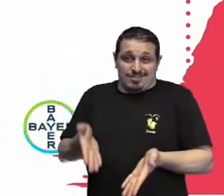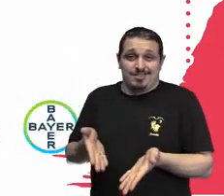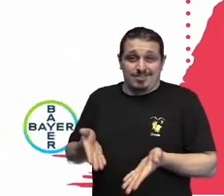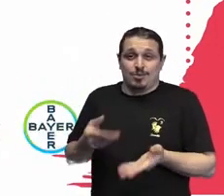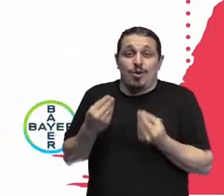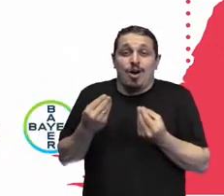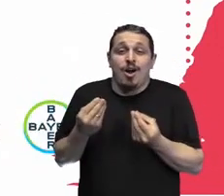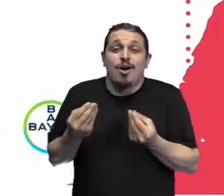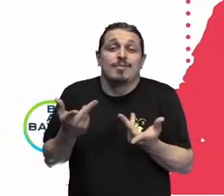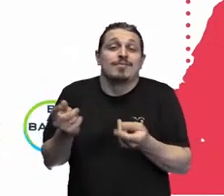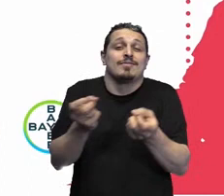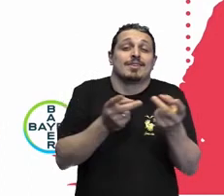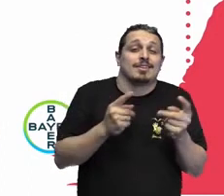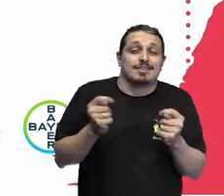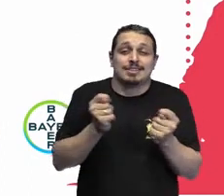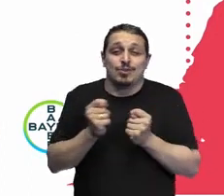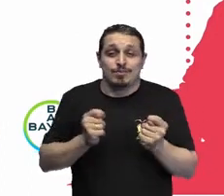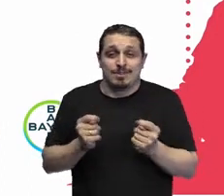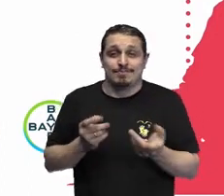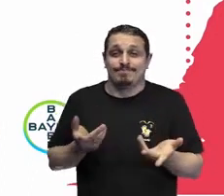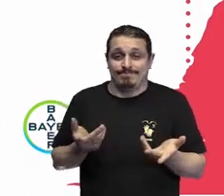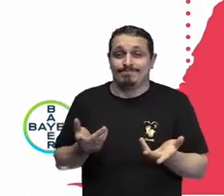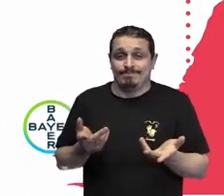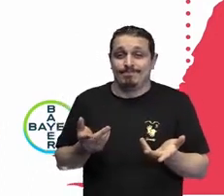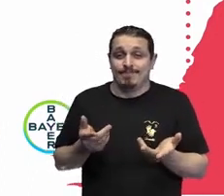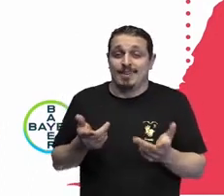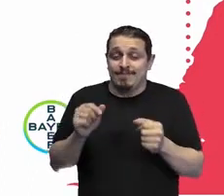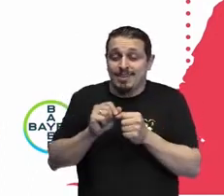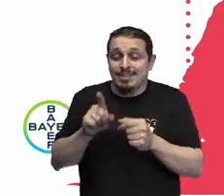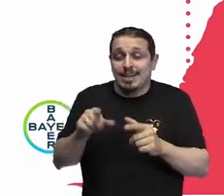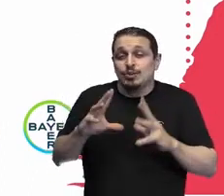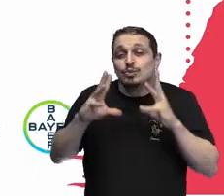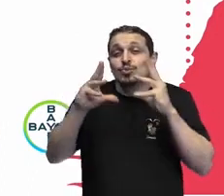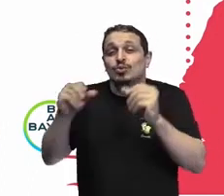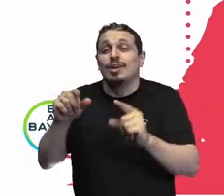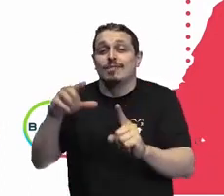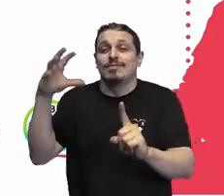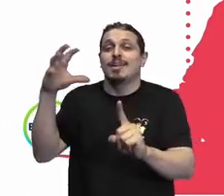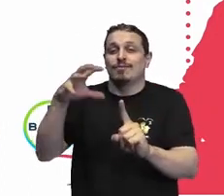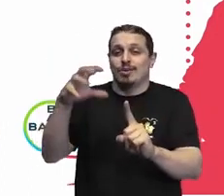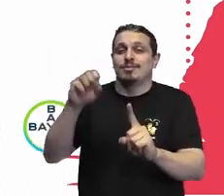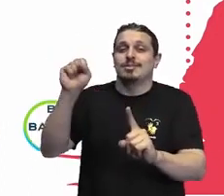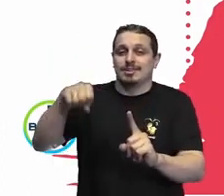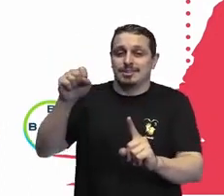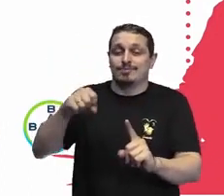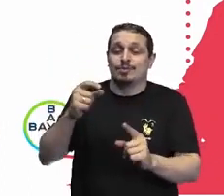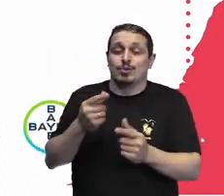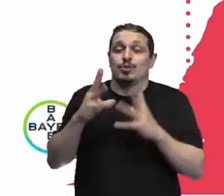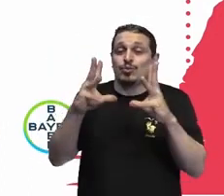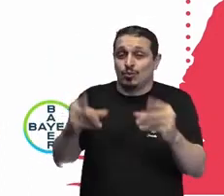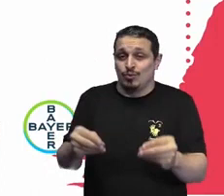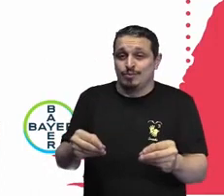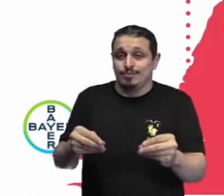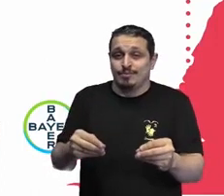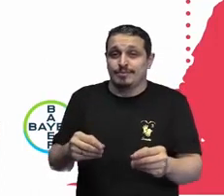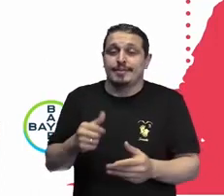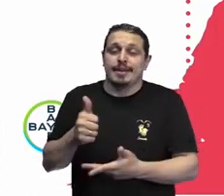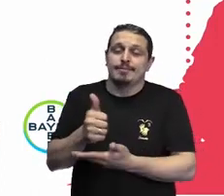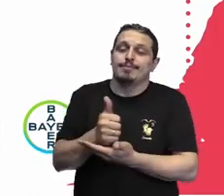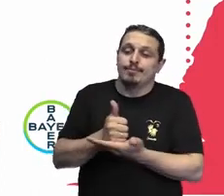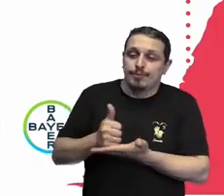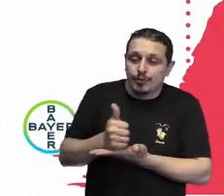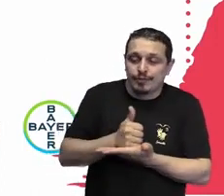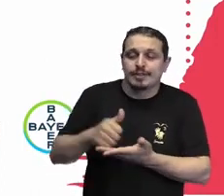organizacional, né? Todas elas influenciam ali na carreira e no